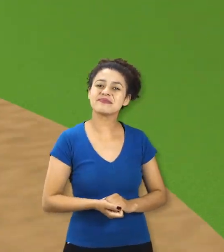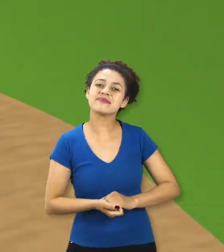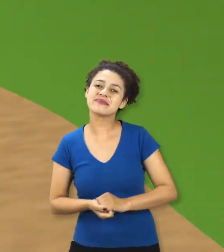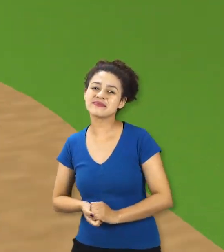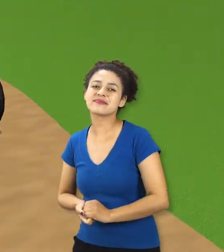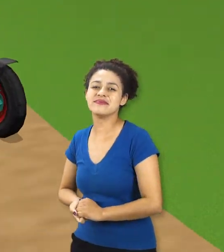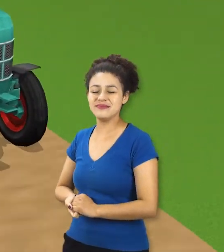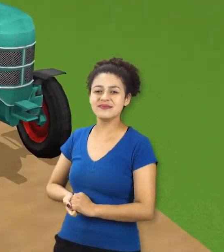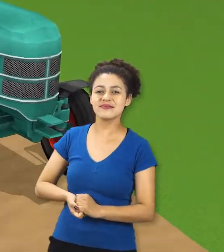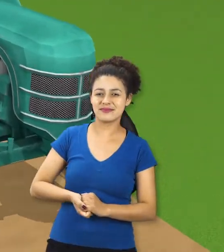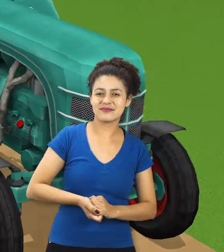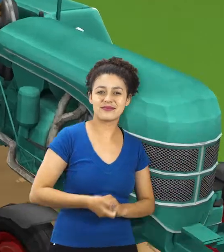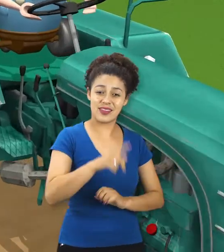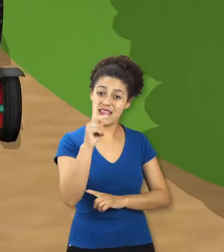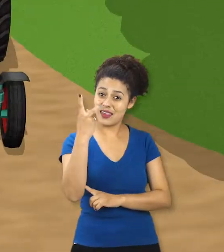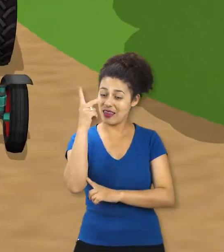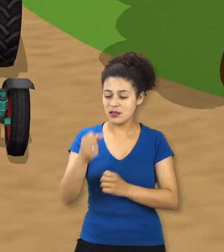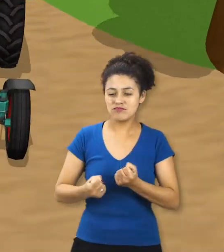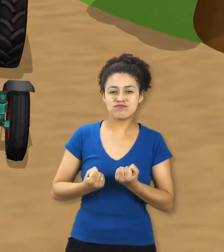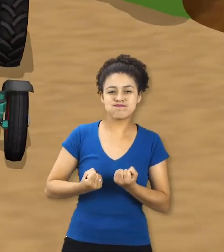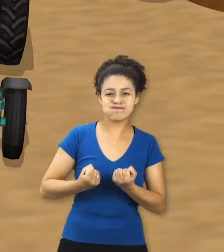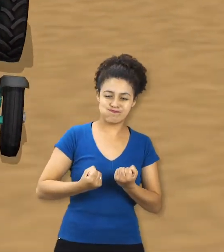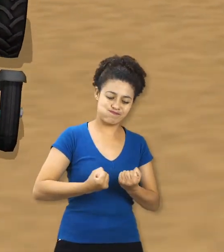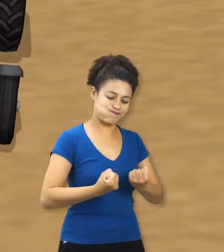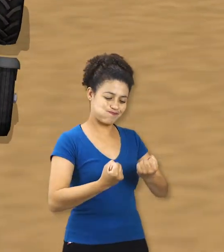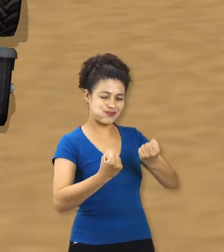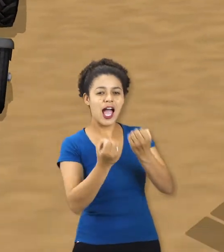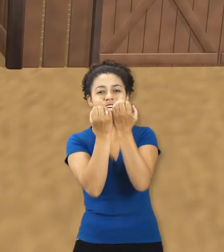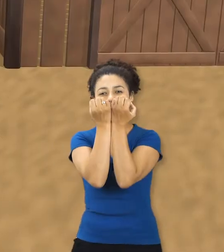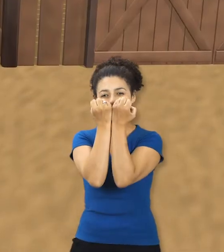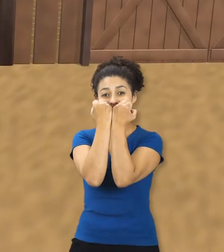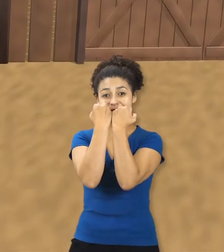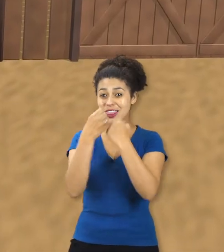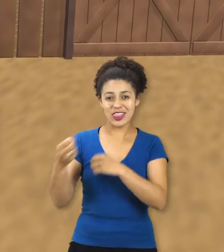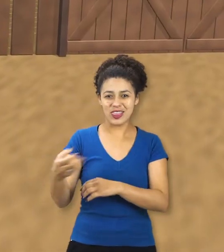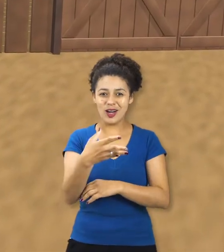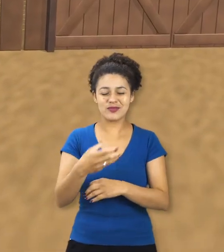E lá vem o seu Ernesto, trazendo o milho fresquinho da lavoura!